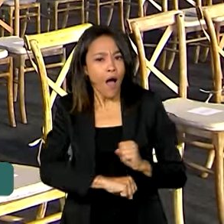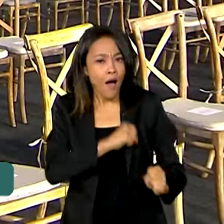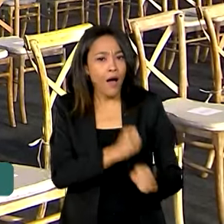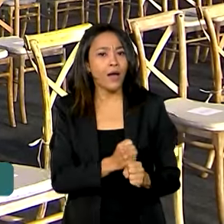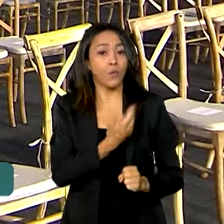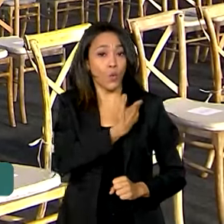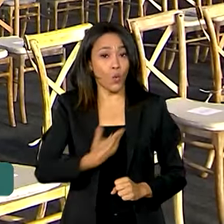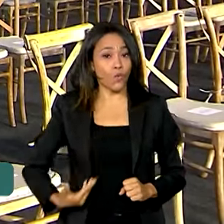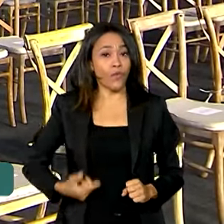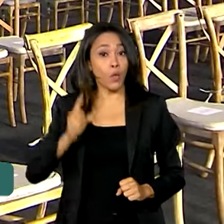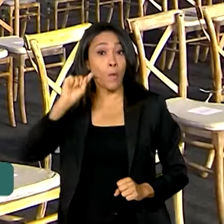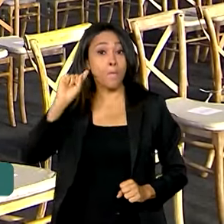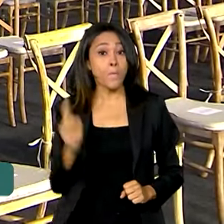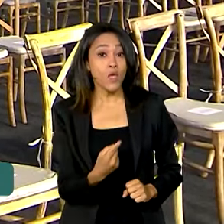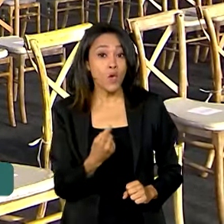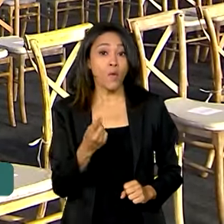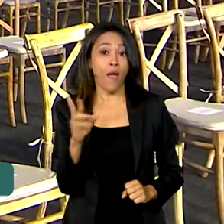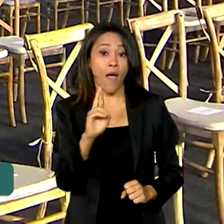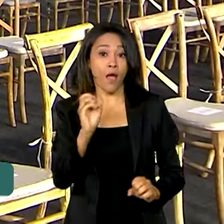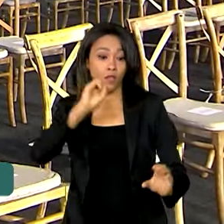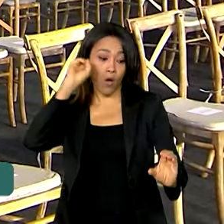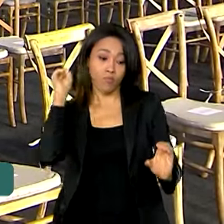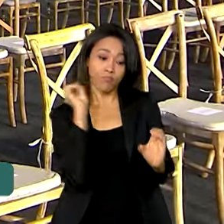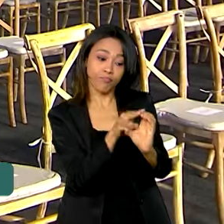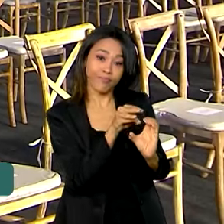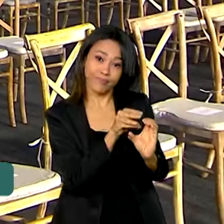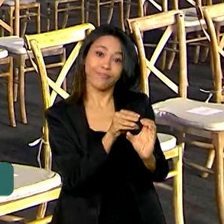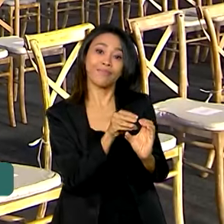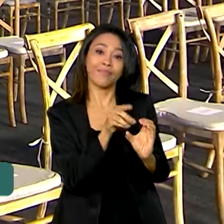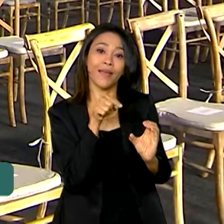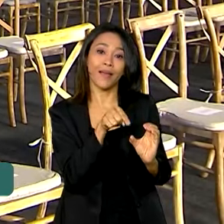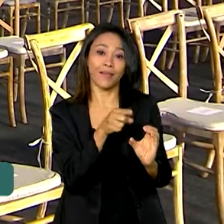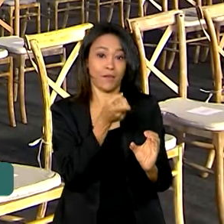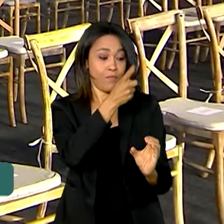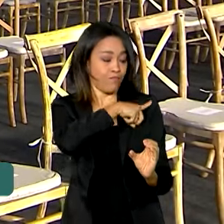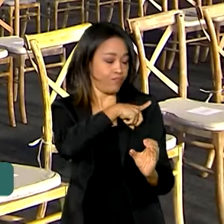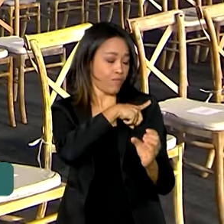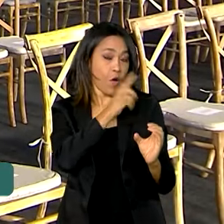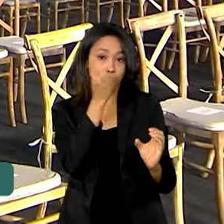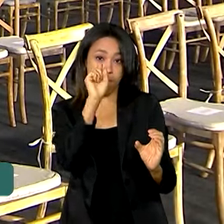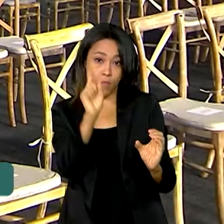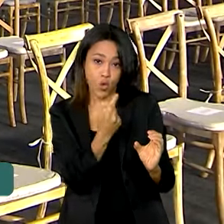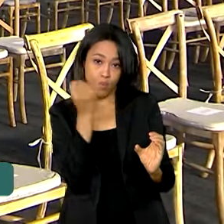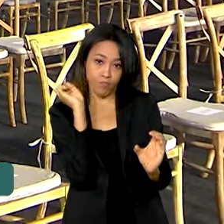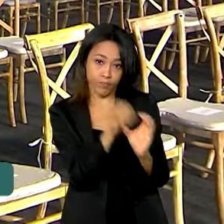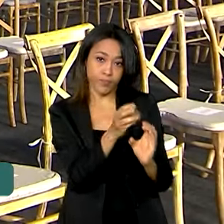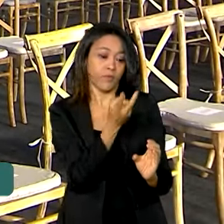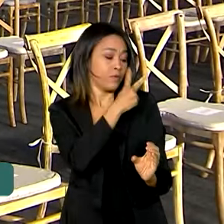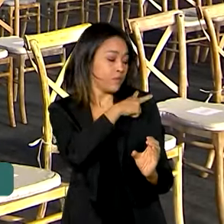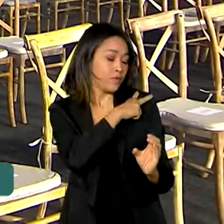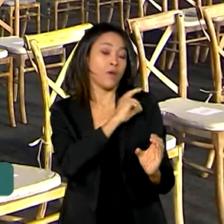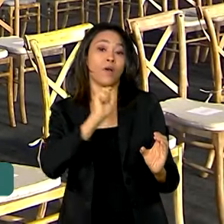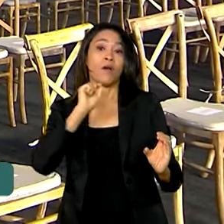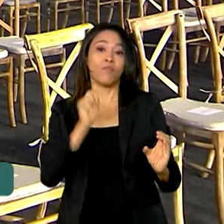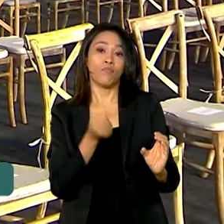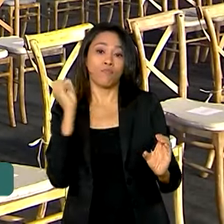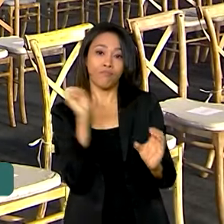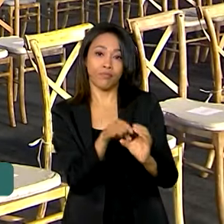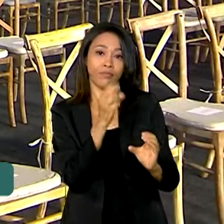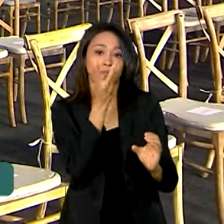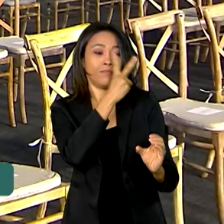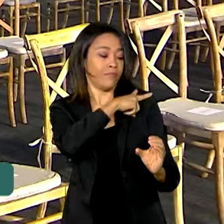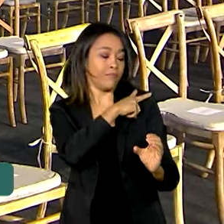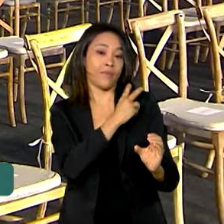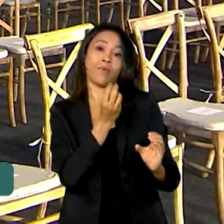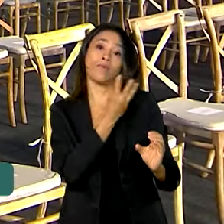mil reais na conta desse estudante, na poupança. Só que o detalhe é ele só pode sacar quando ele terminar o ensino médio,